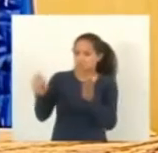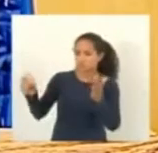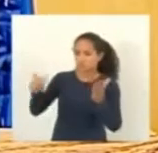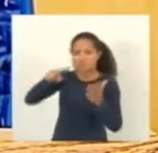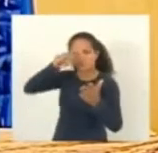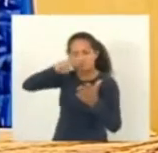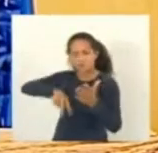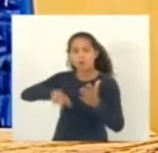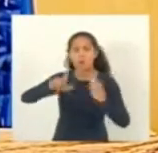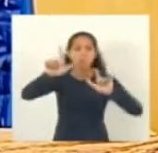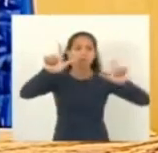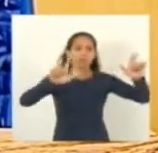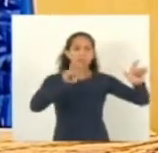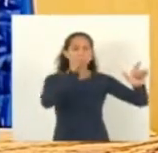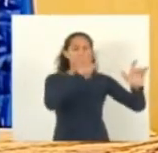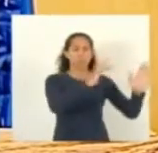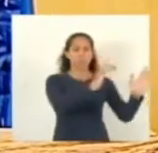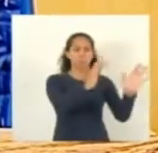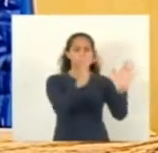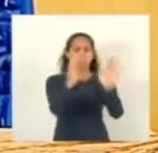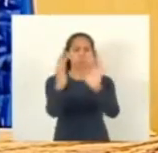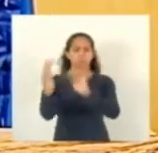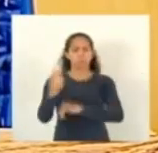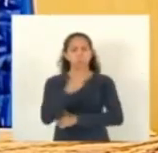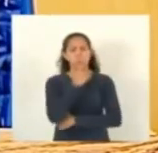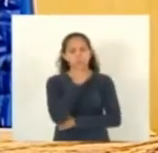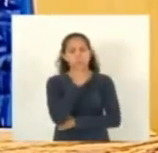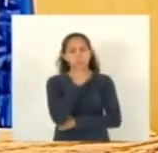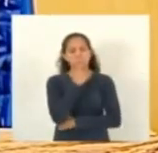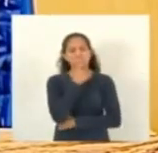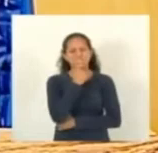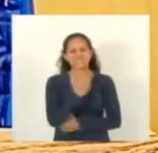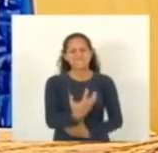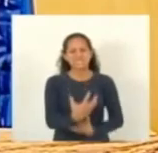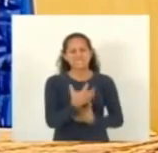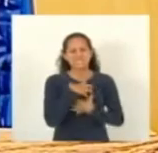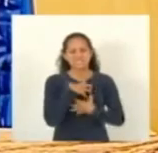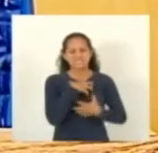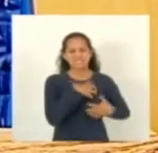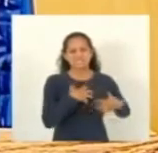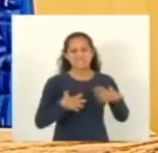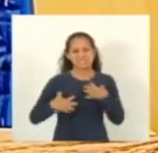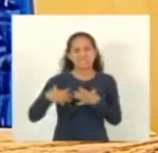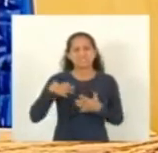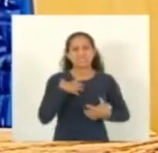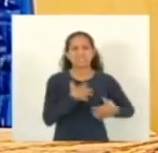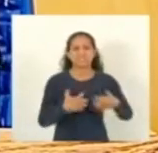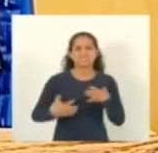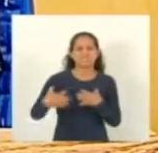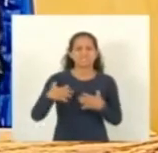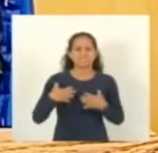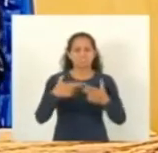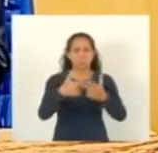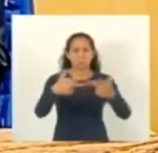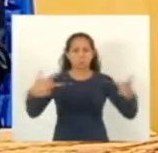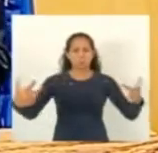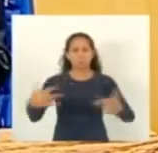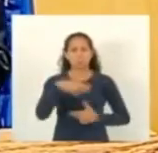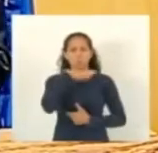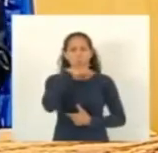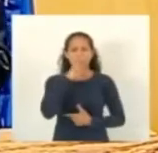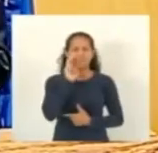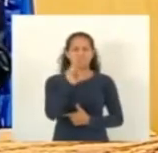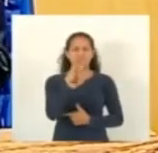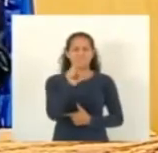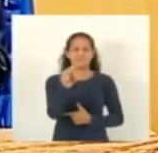você assiste a telejornal é até angustiante né a quantidade de notícias ruins que